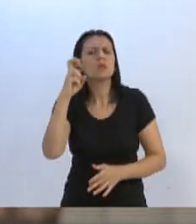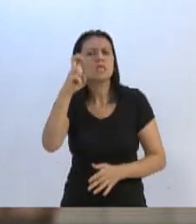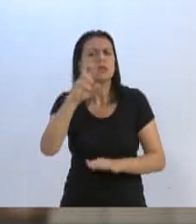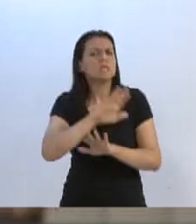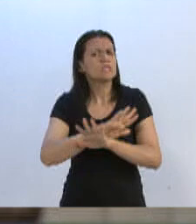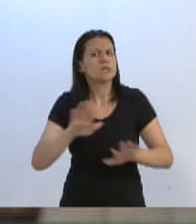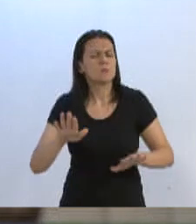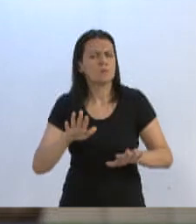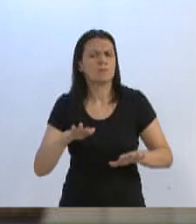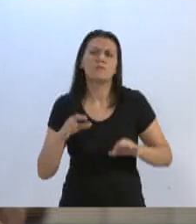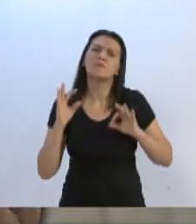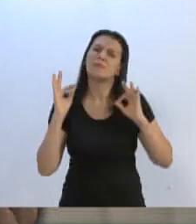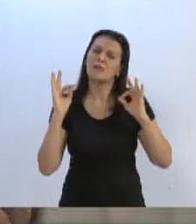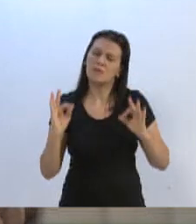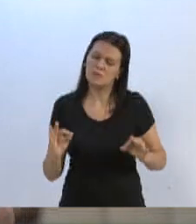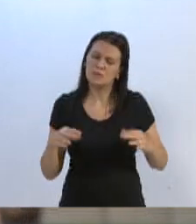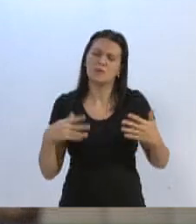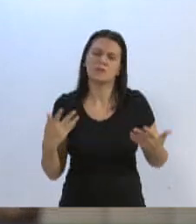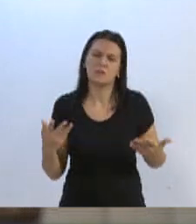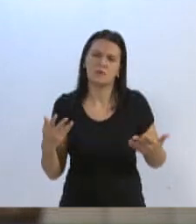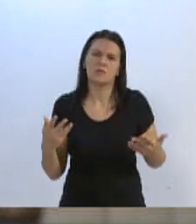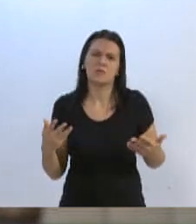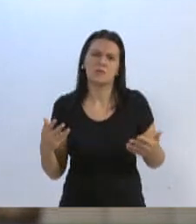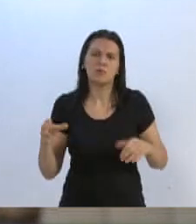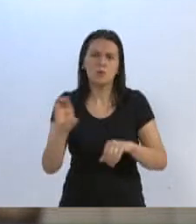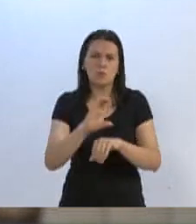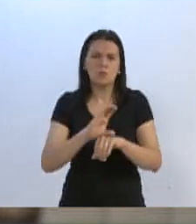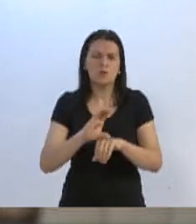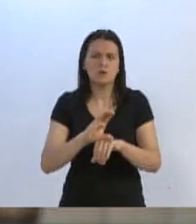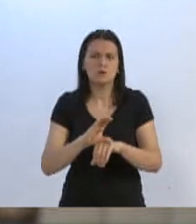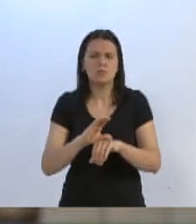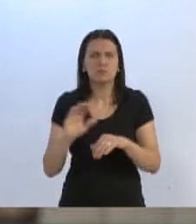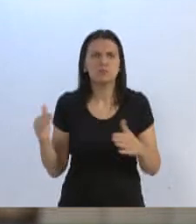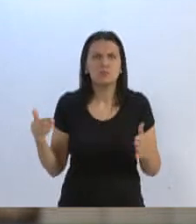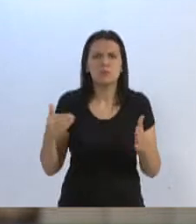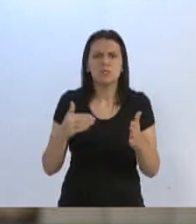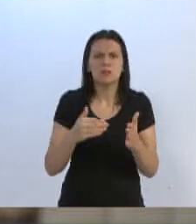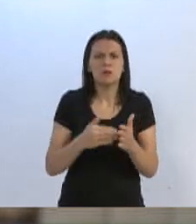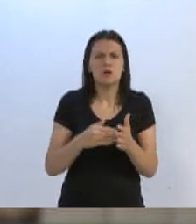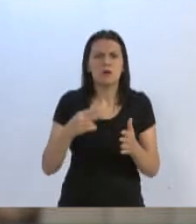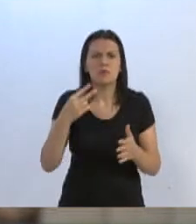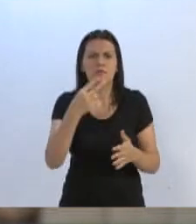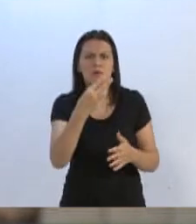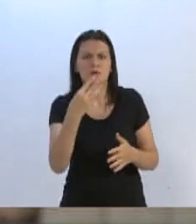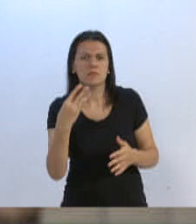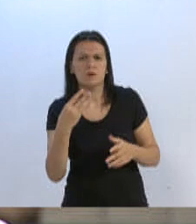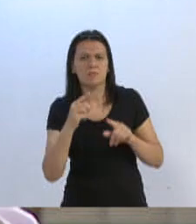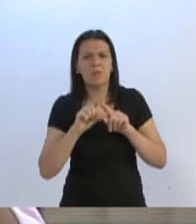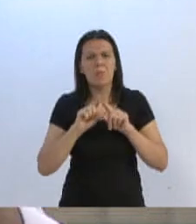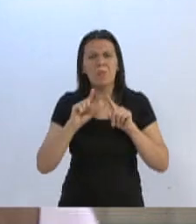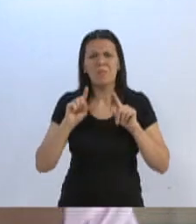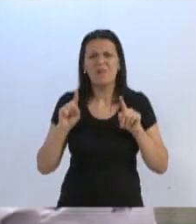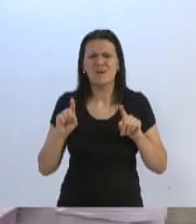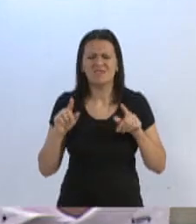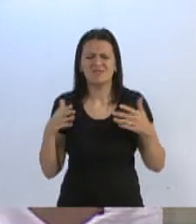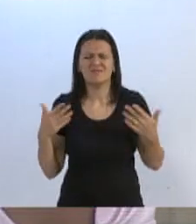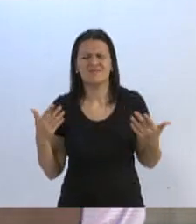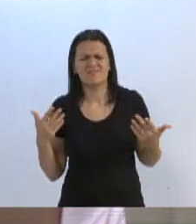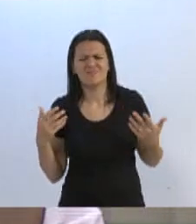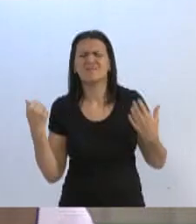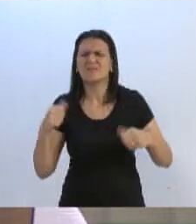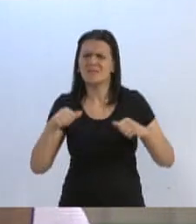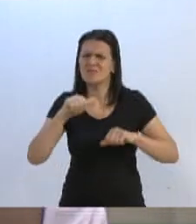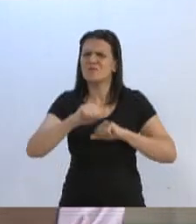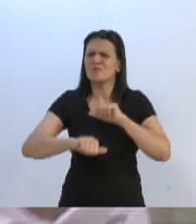certo de que nós podemos, pela Constituição, ir até 23, mas nós temos que mudar,